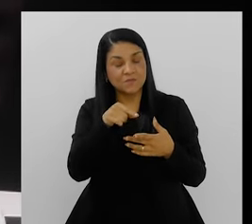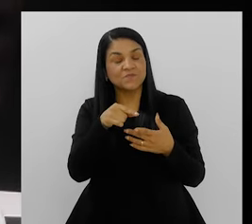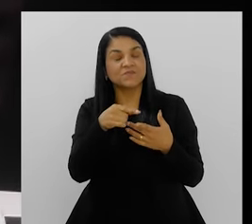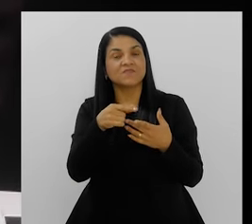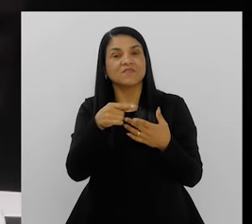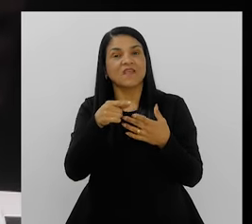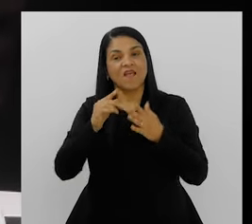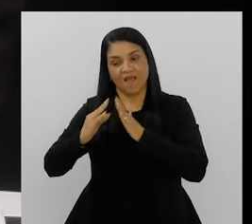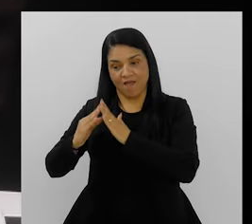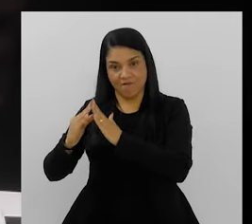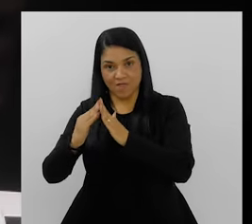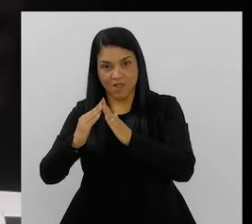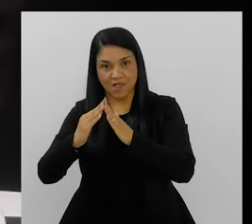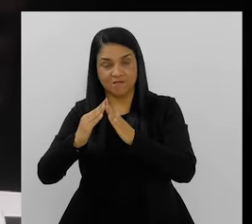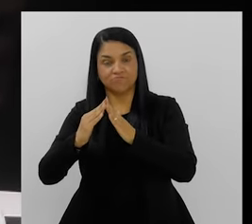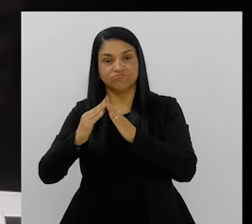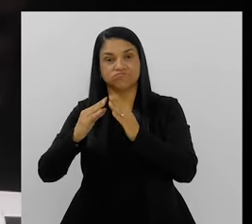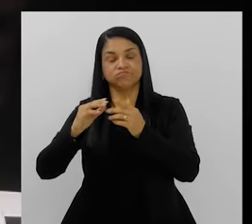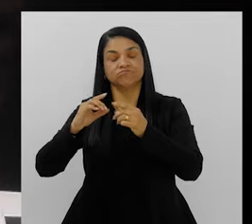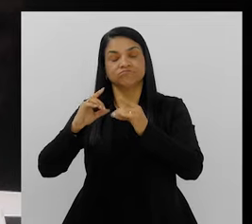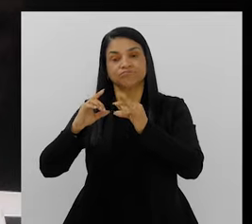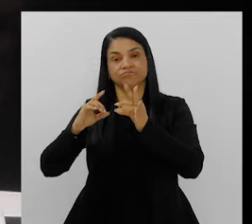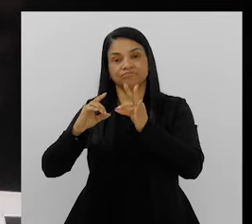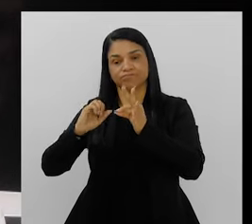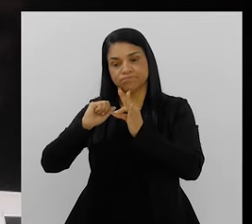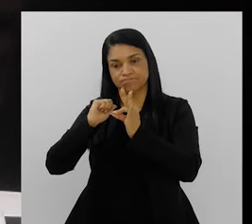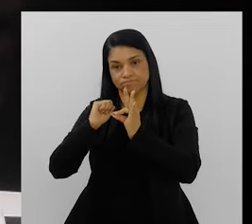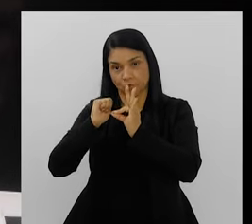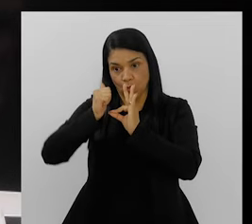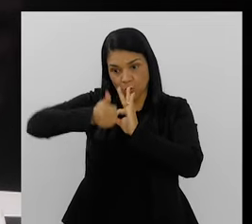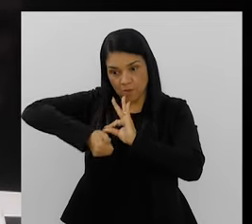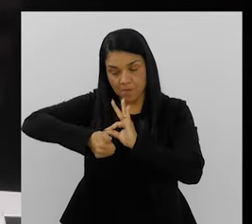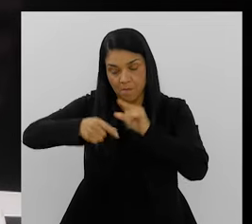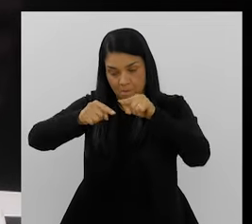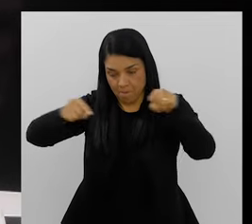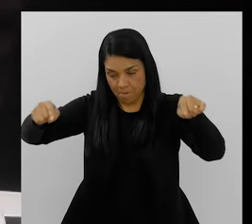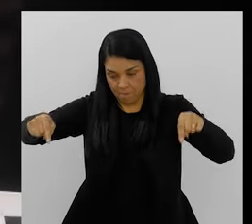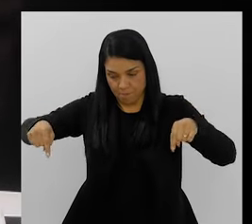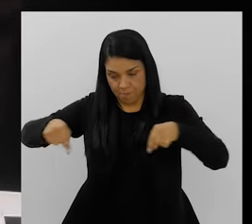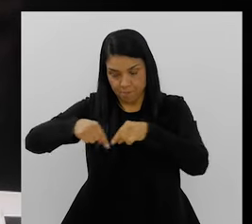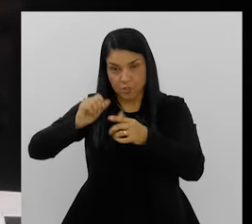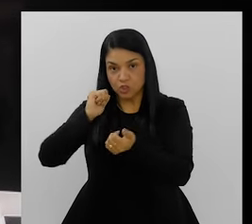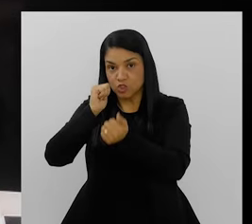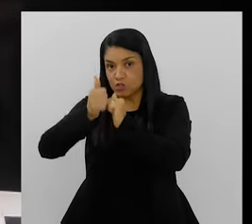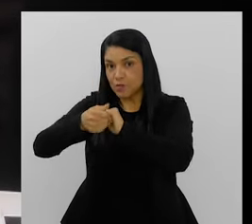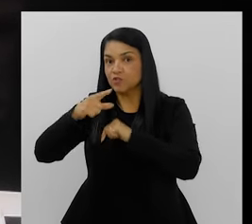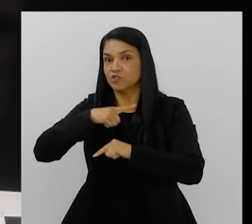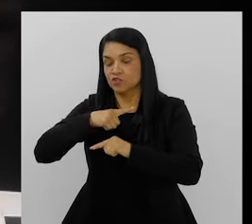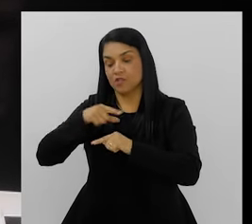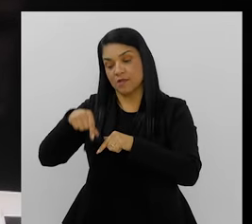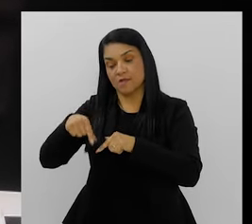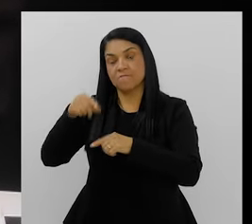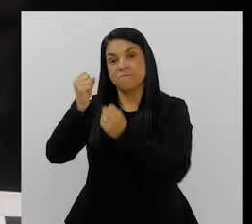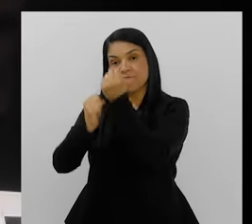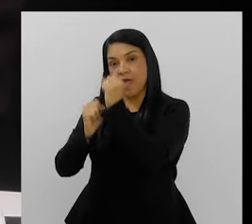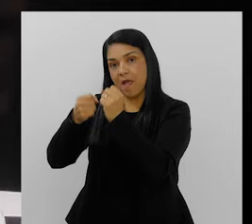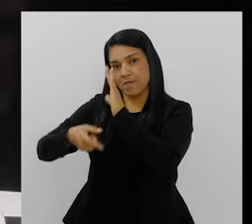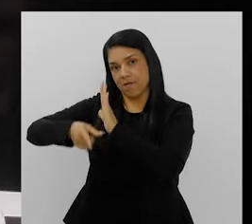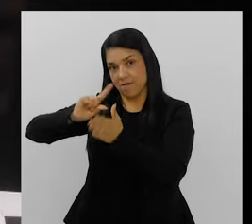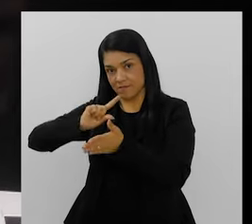como ela falou da Vila Olímpica, era o campo de esportes da fábrica. A está falando de uma fábrica centenária,